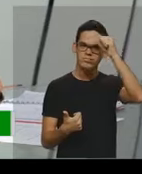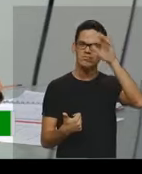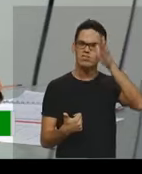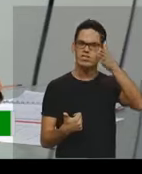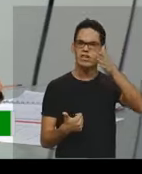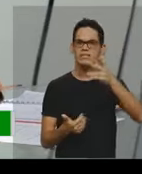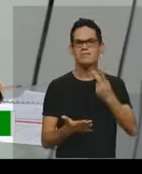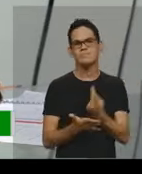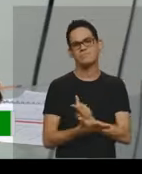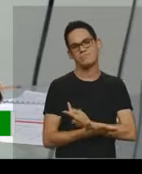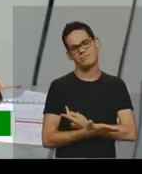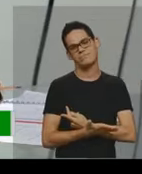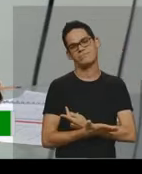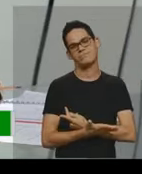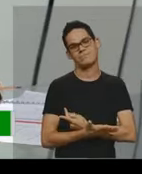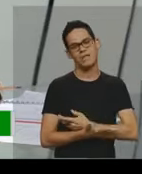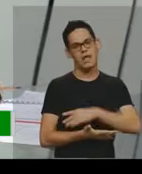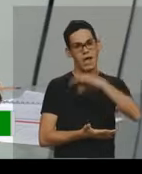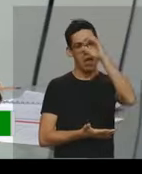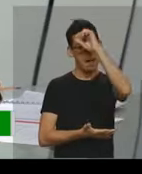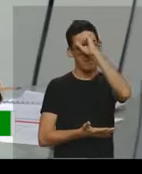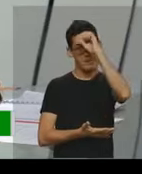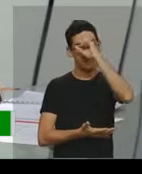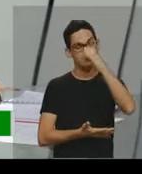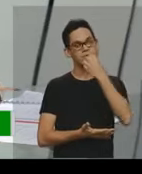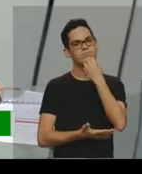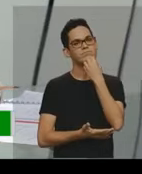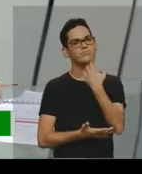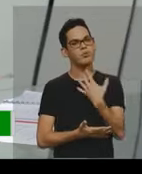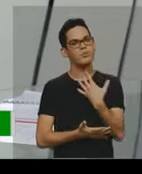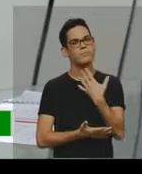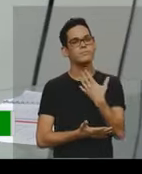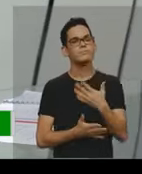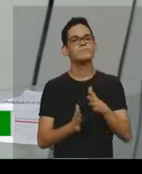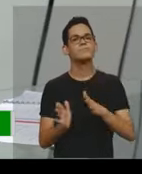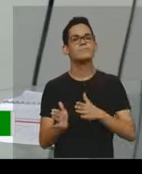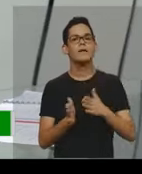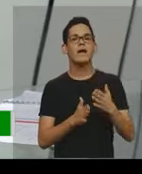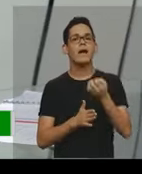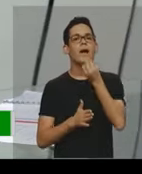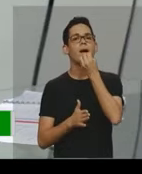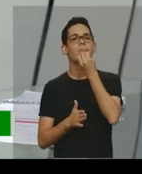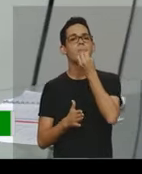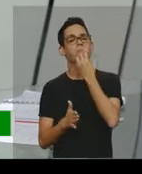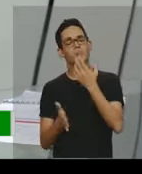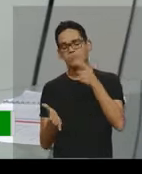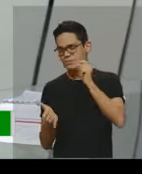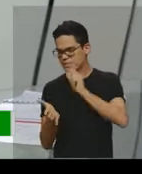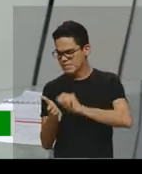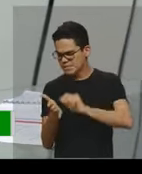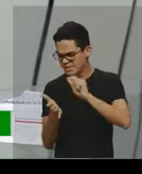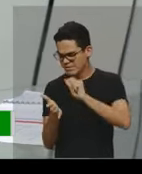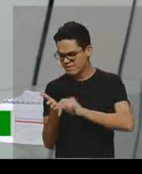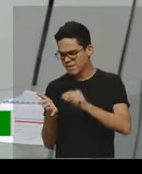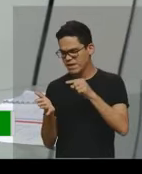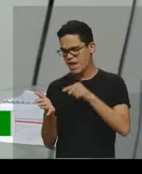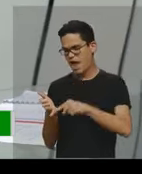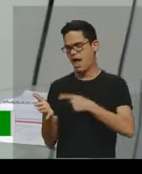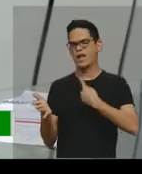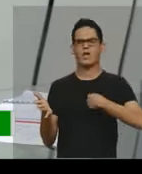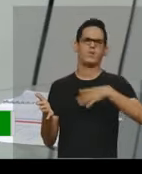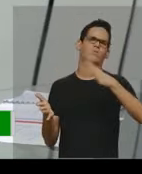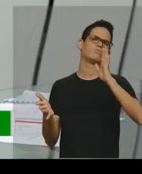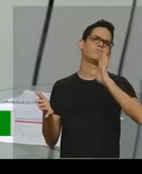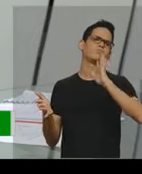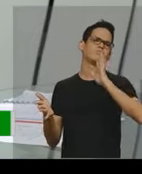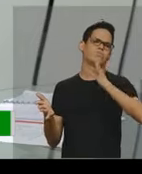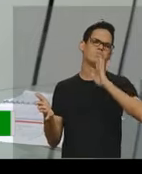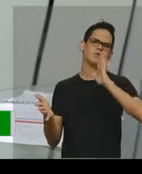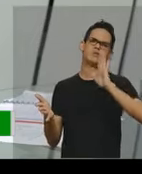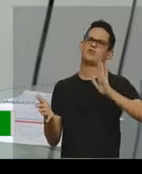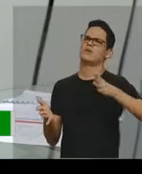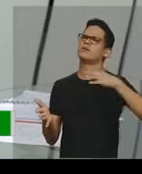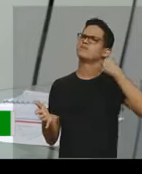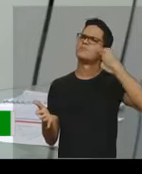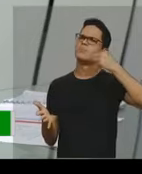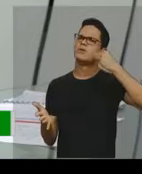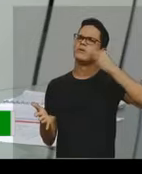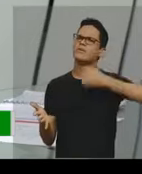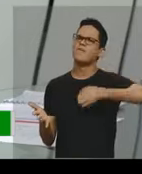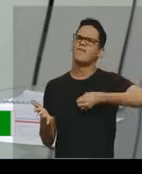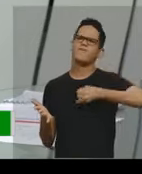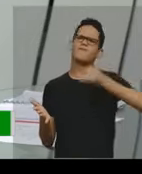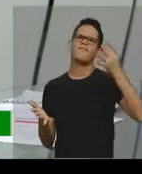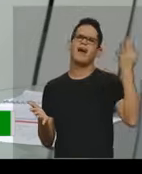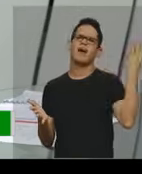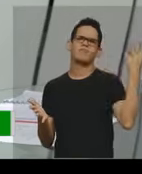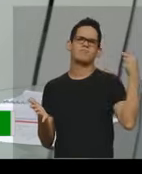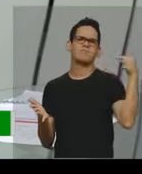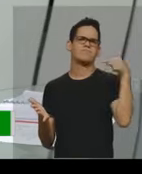como é bom escrever alguma coisa quando nós temos uma bagagem sobre aquele tema, né, é tudo